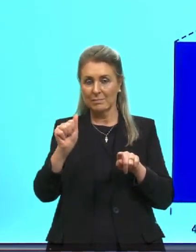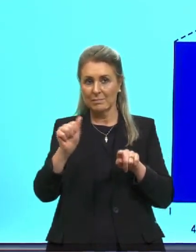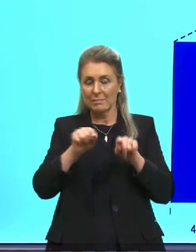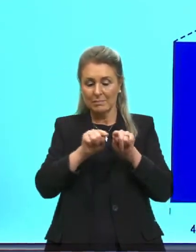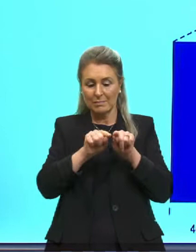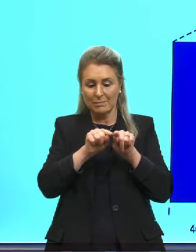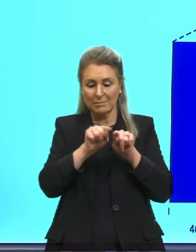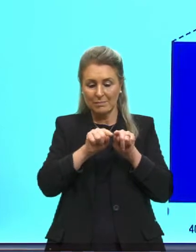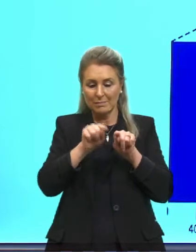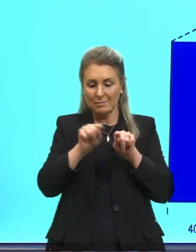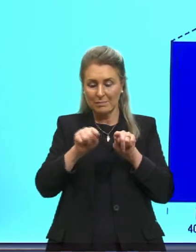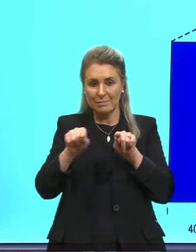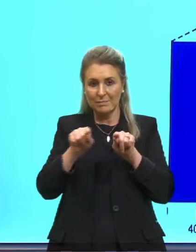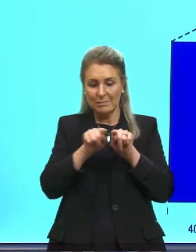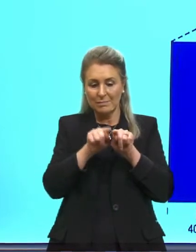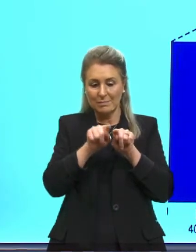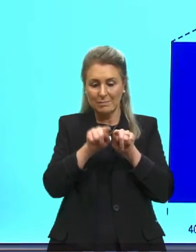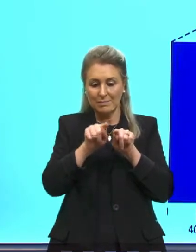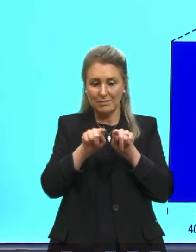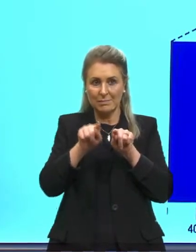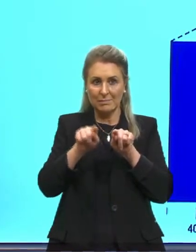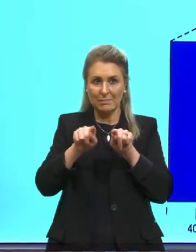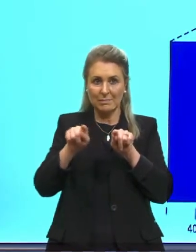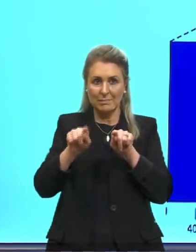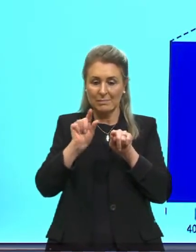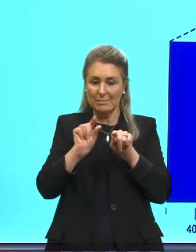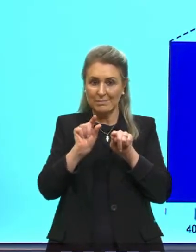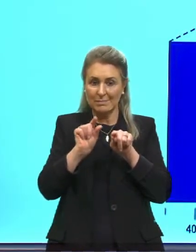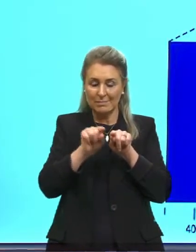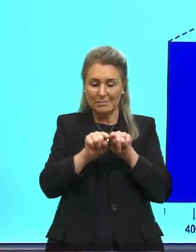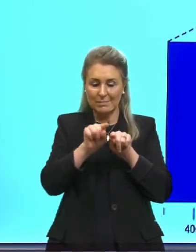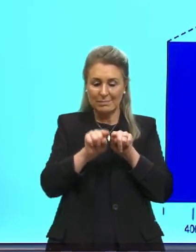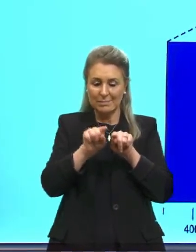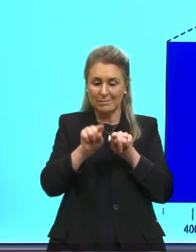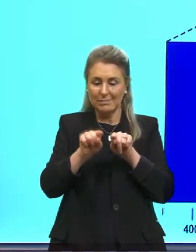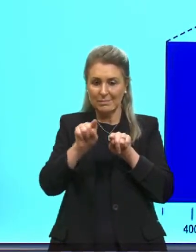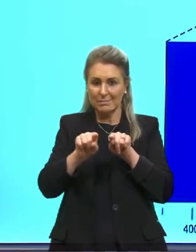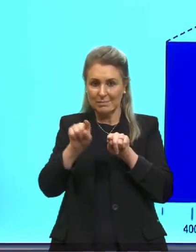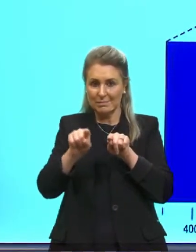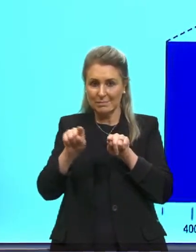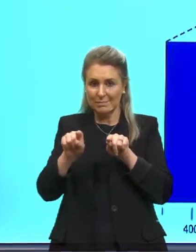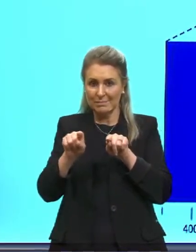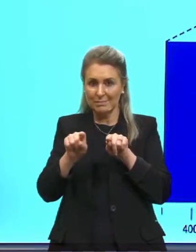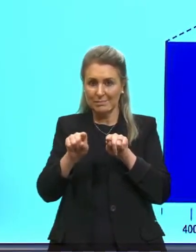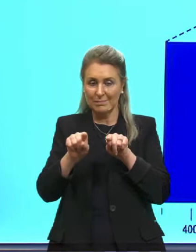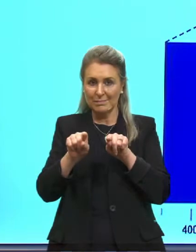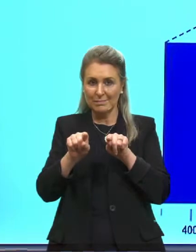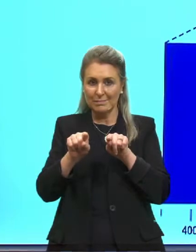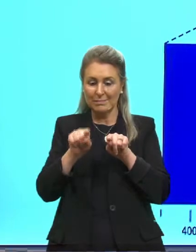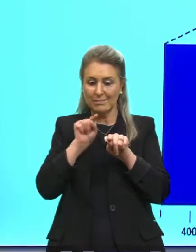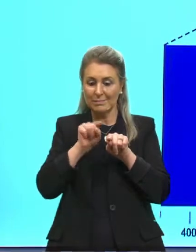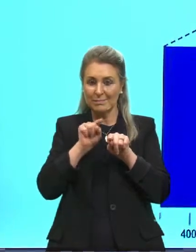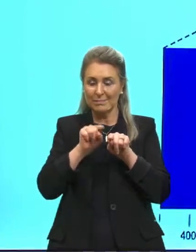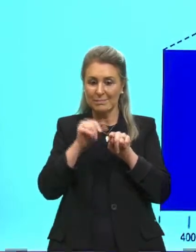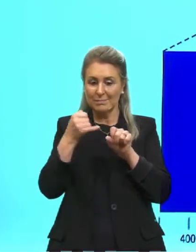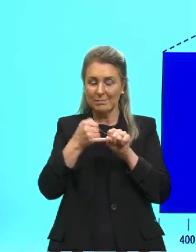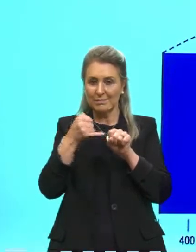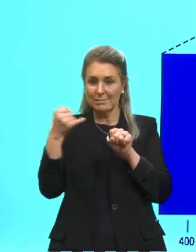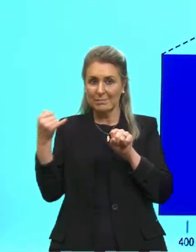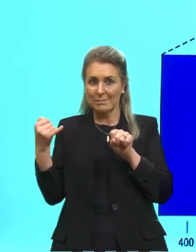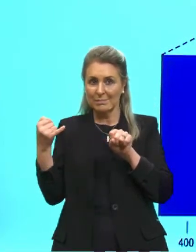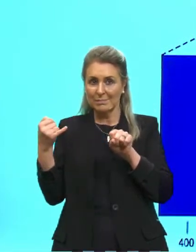ondinhas pequenininhas aqui, né, que têm comprimento de onda pequenininho, elas são ionizantes.